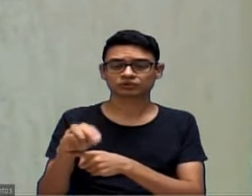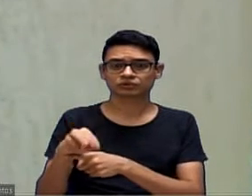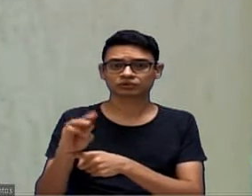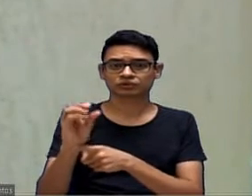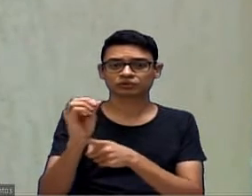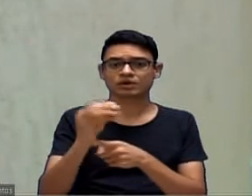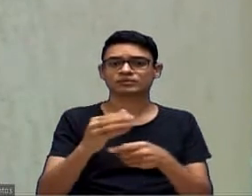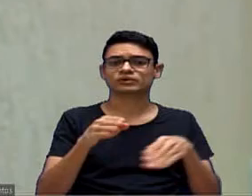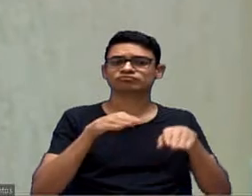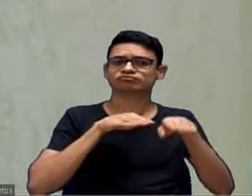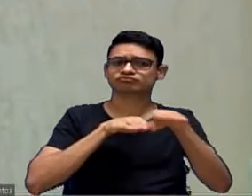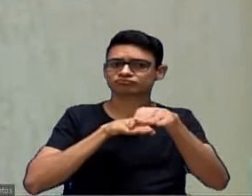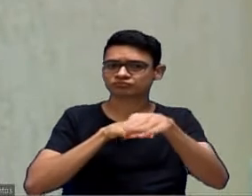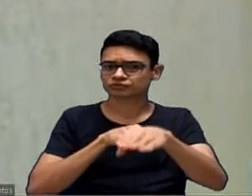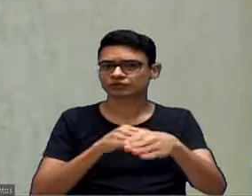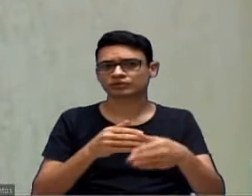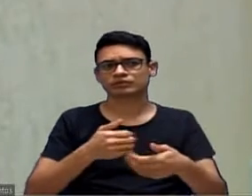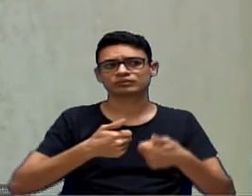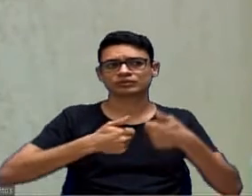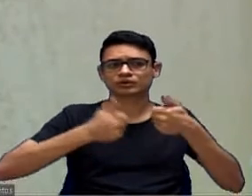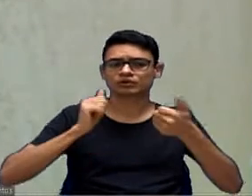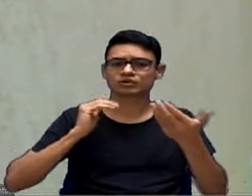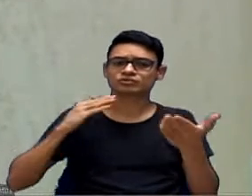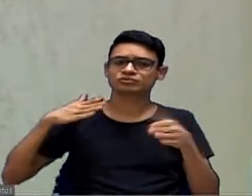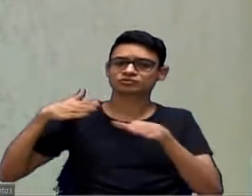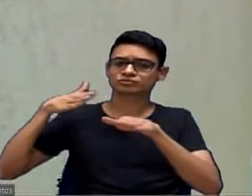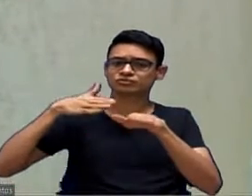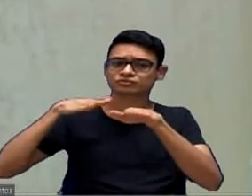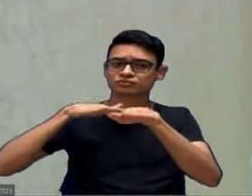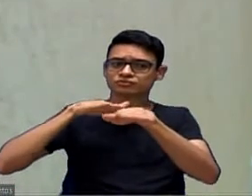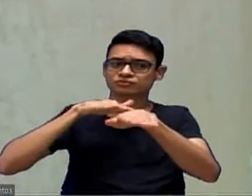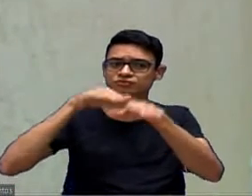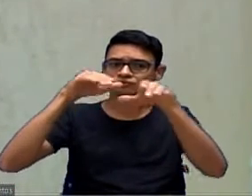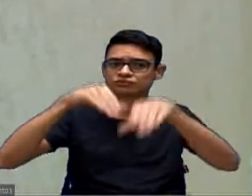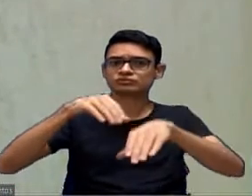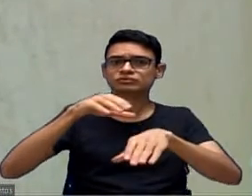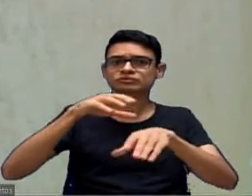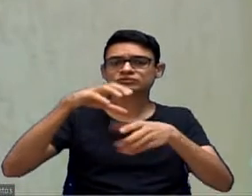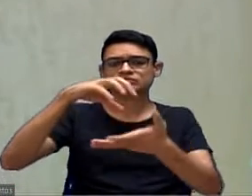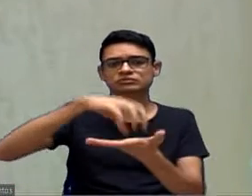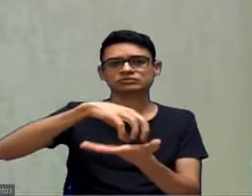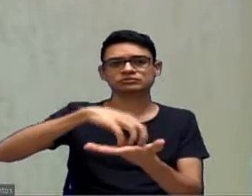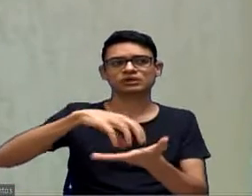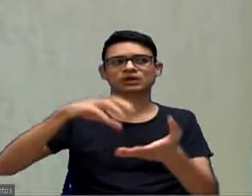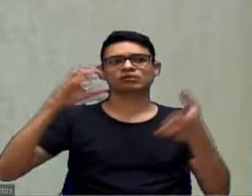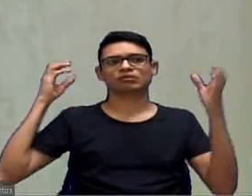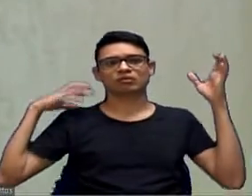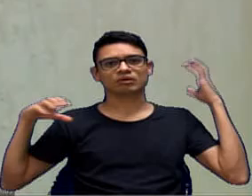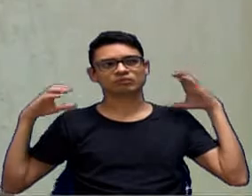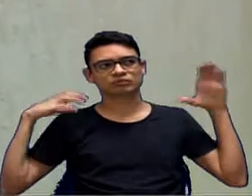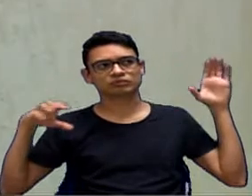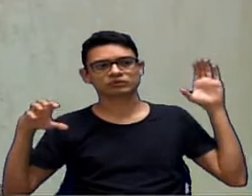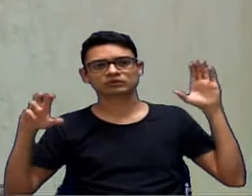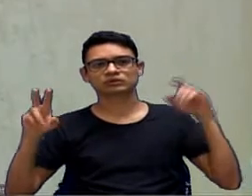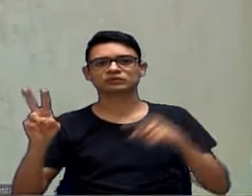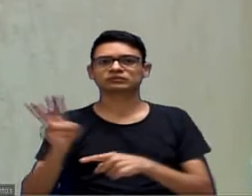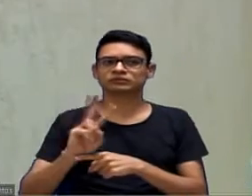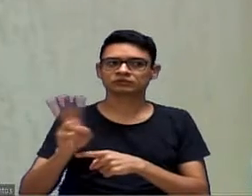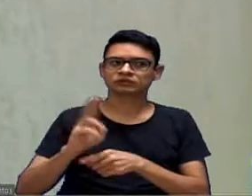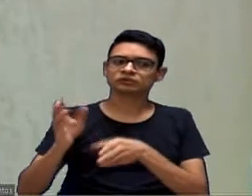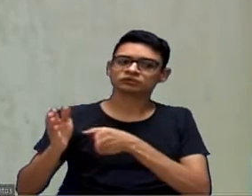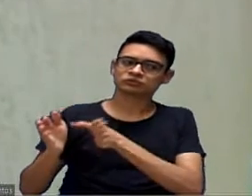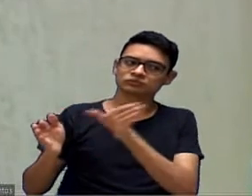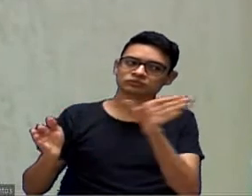também aqui vindo para o centro. A pessoa que quisesse ir para Campo Lim, quisesse ir para Votorantia, ia sair ali.